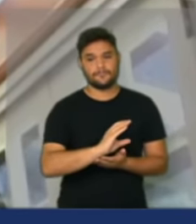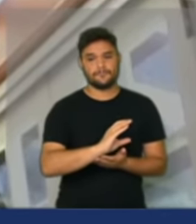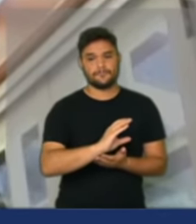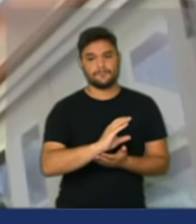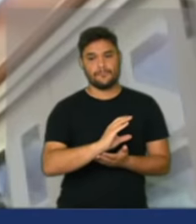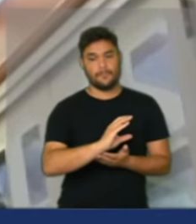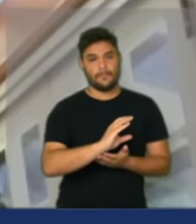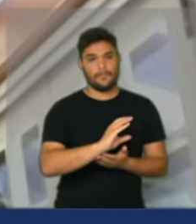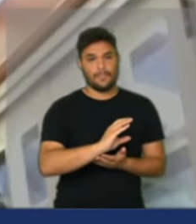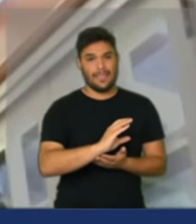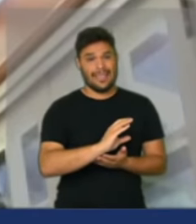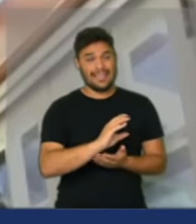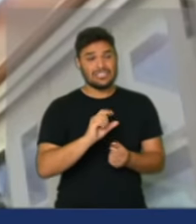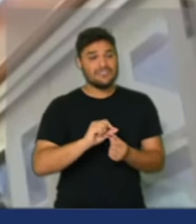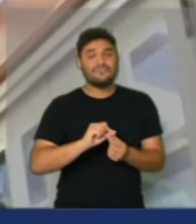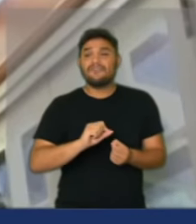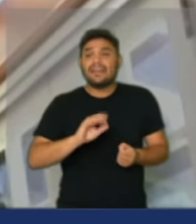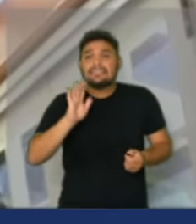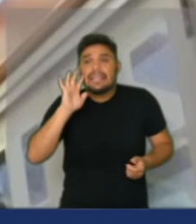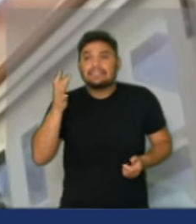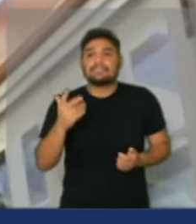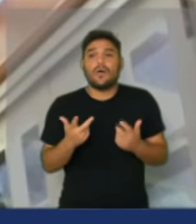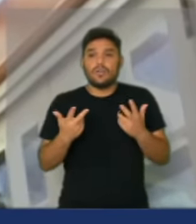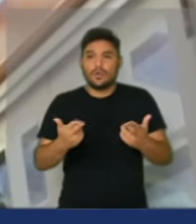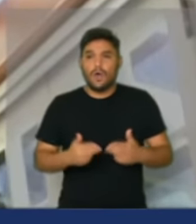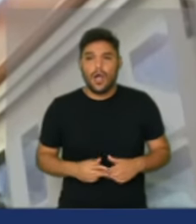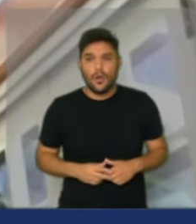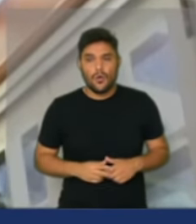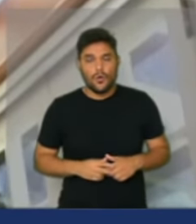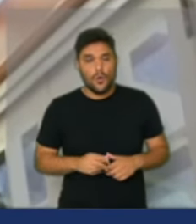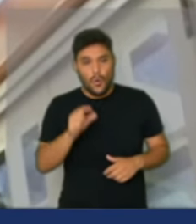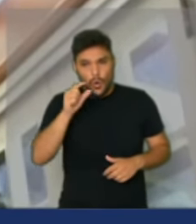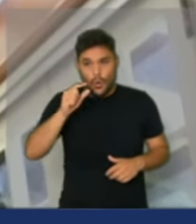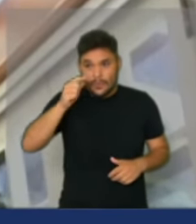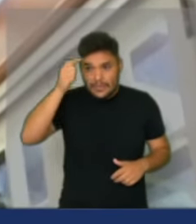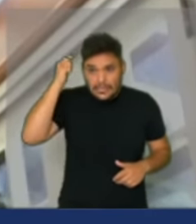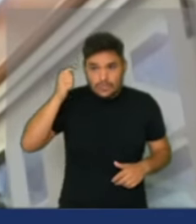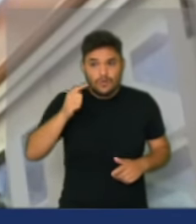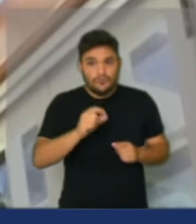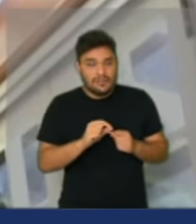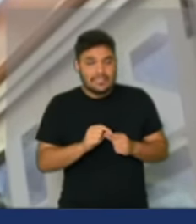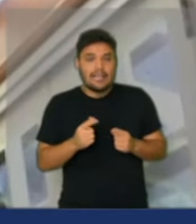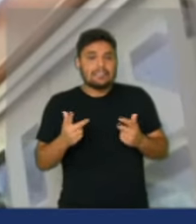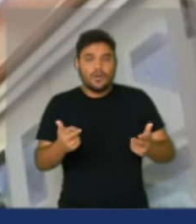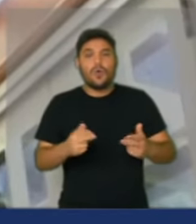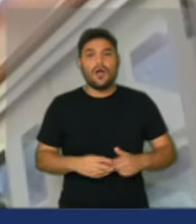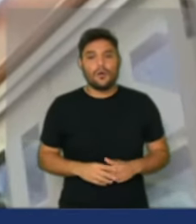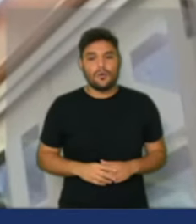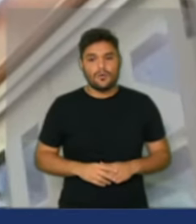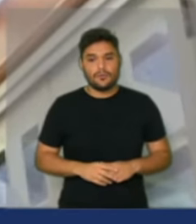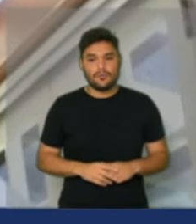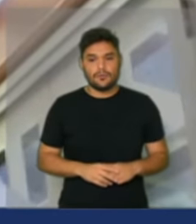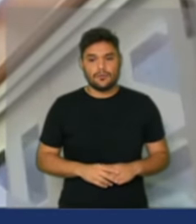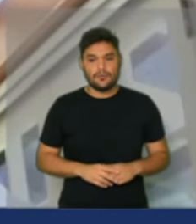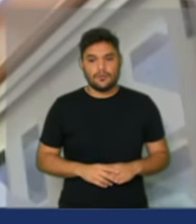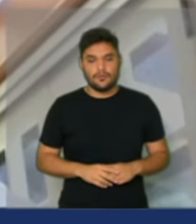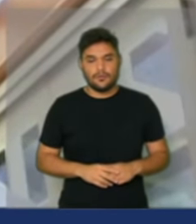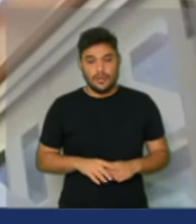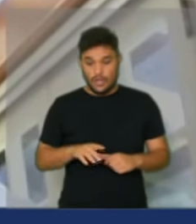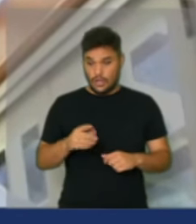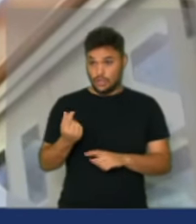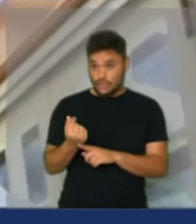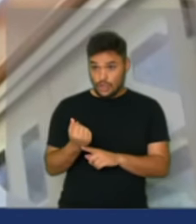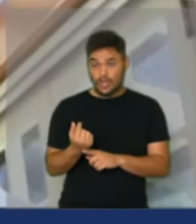tomasse a mesma decisão tomada pelo ministro da Economia do Brasil de Bolsonaro Paulo Guedes. Tire